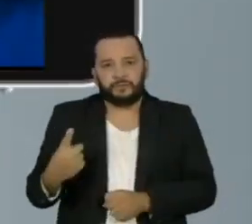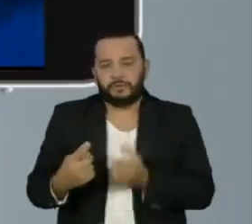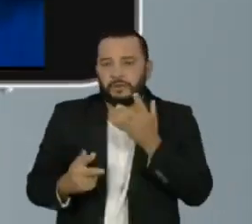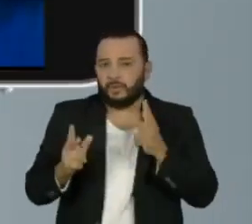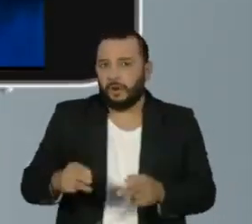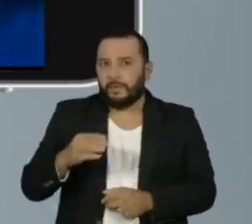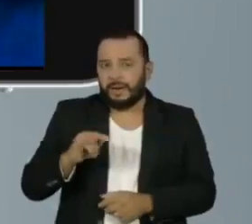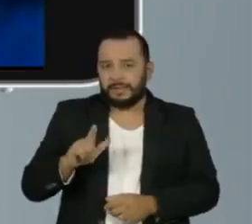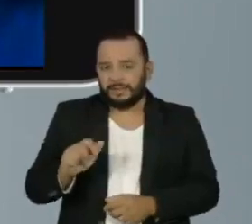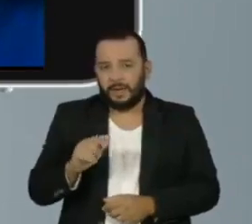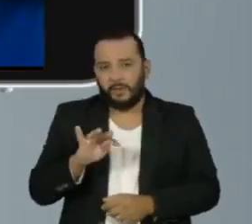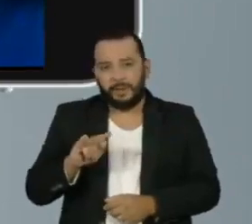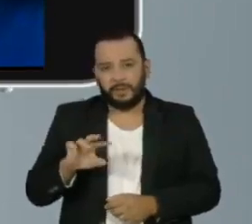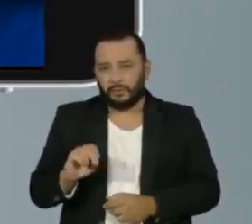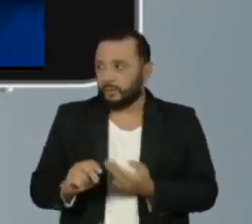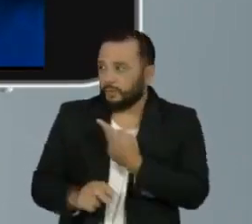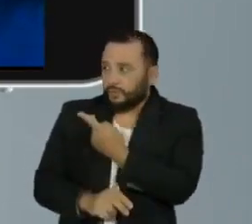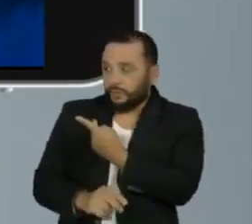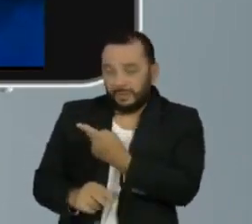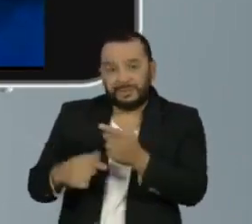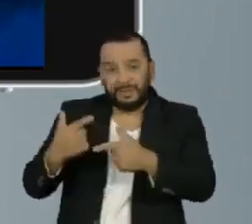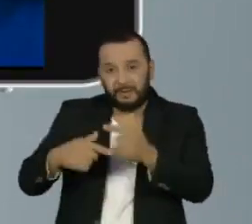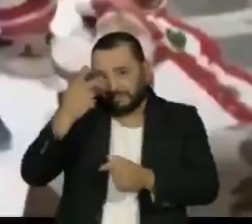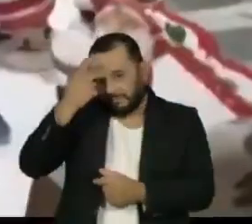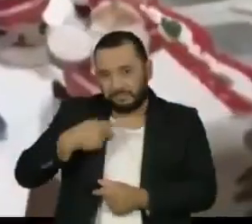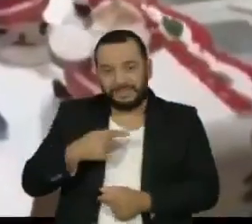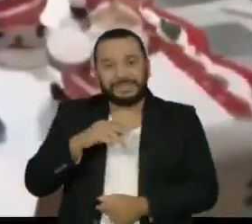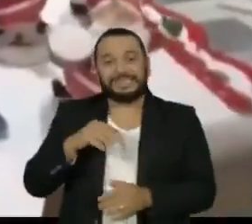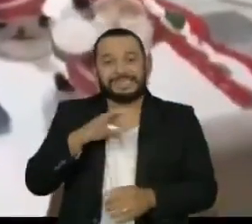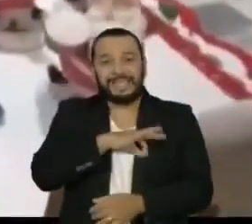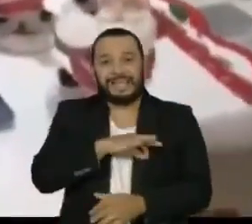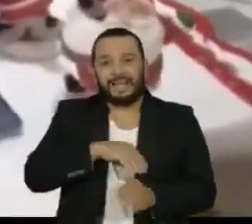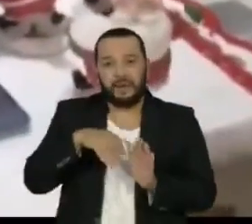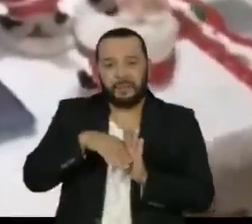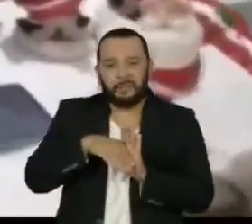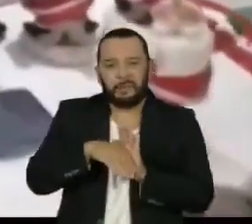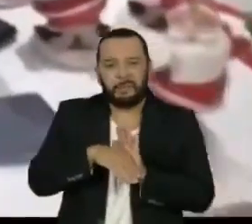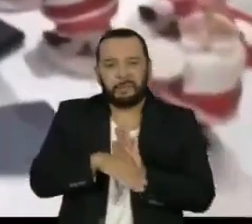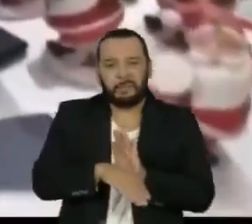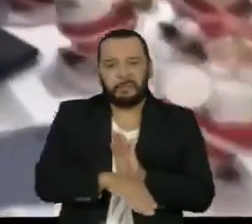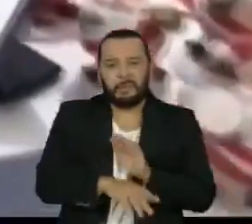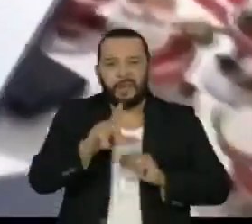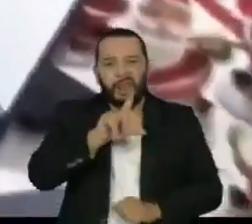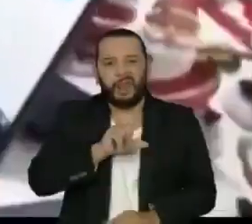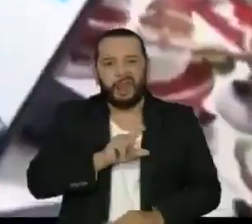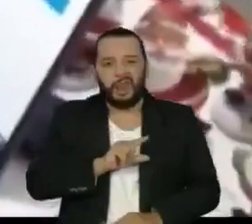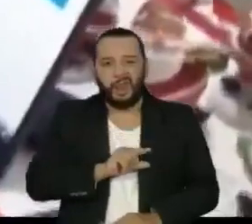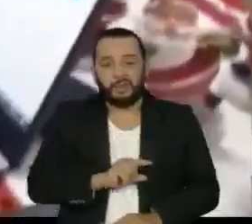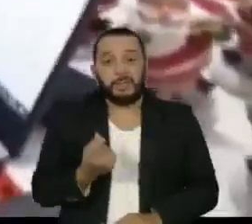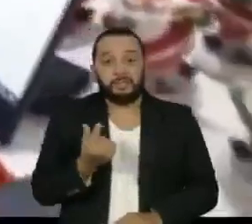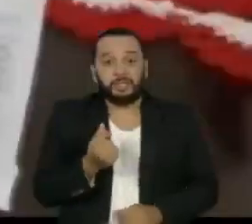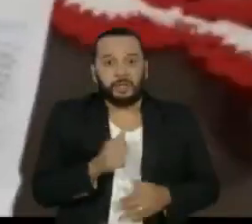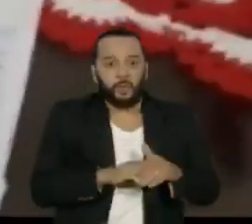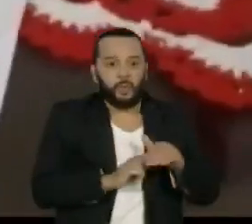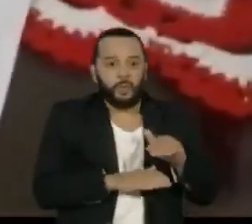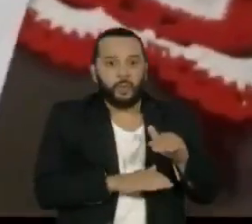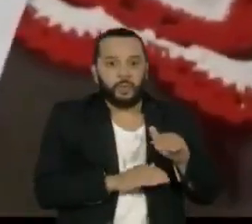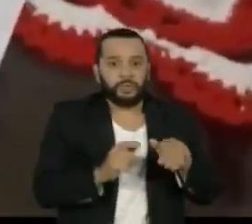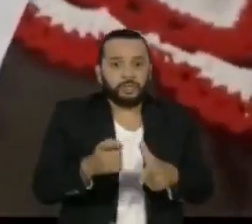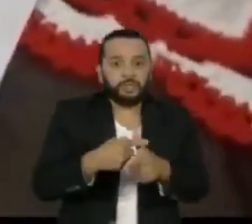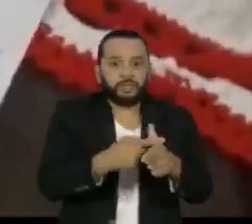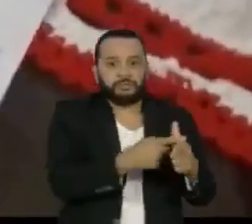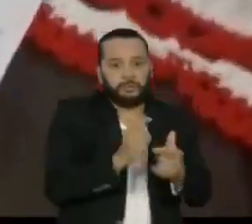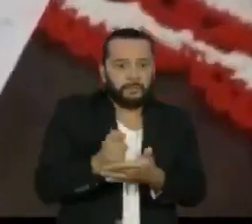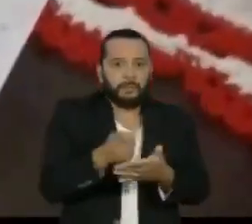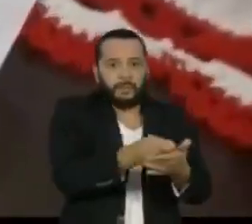caso da Márcia e do Alberto, autônomos que tiveram queda na renda. O dinheiro que conseguiram poupar ajudou a pagar os boletos. Por isso,